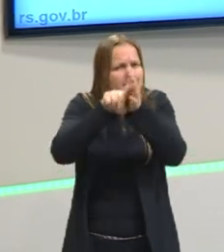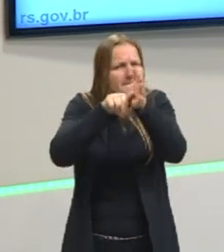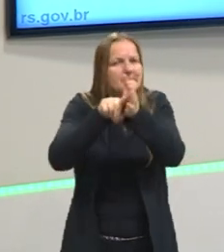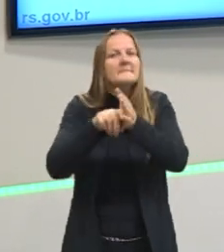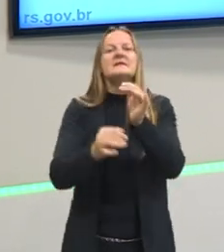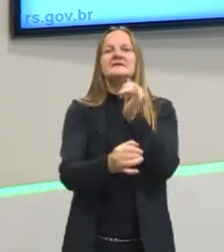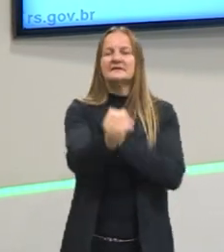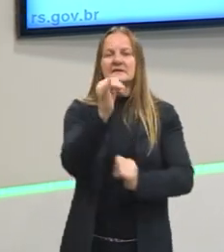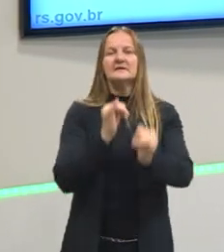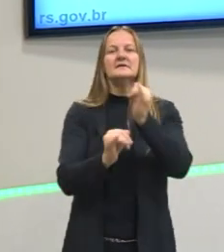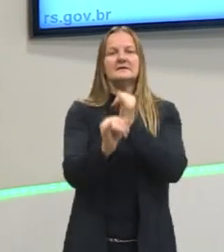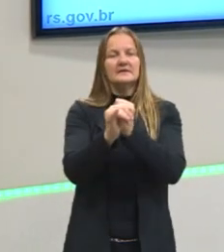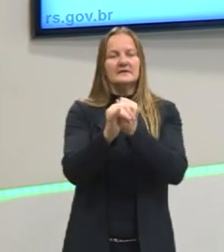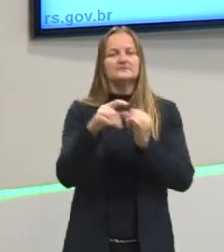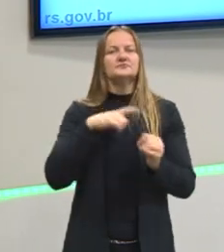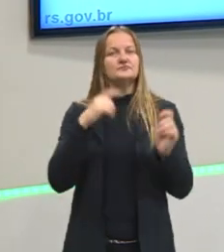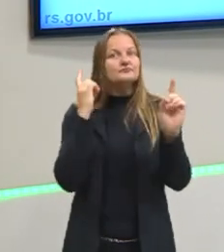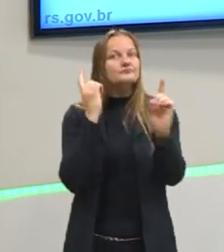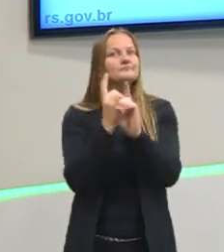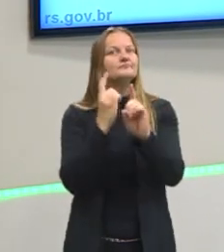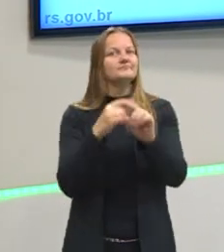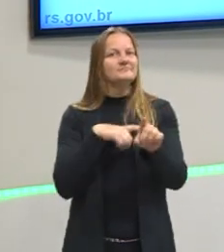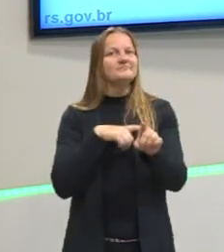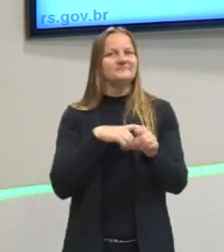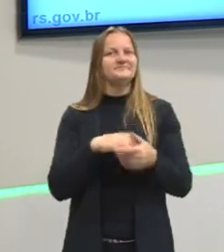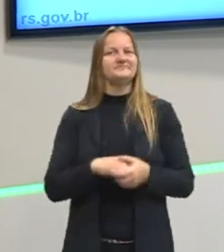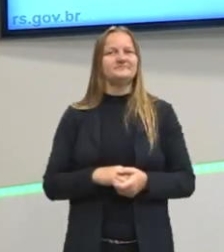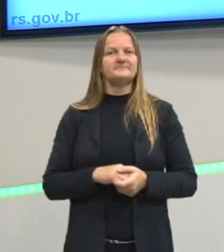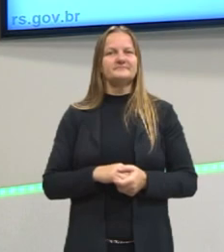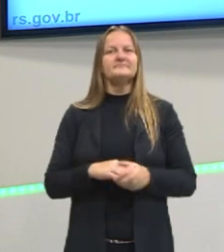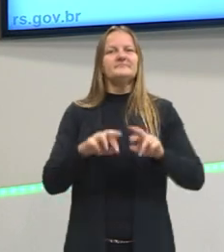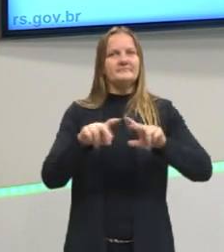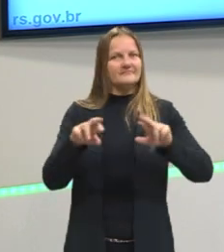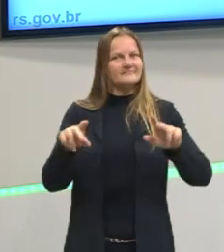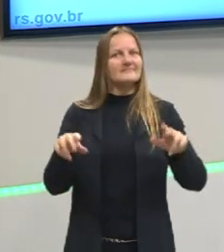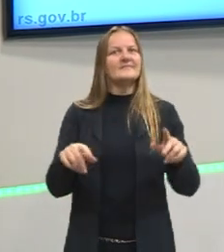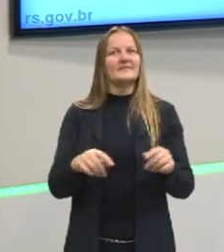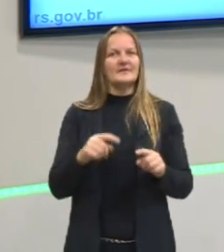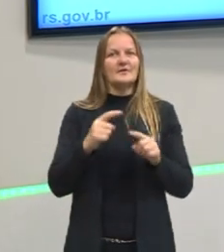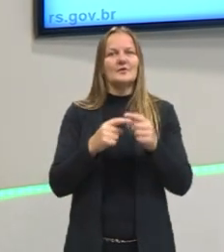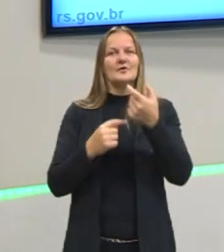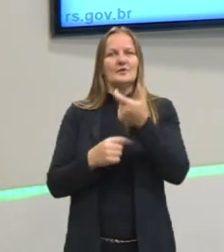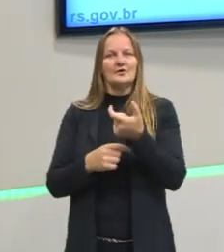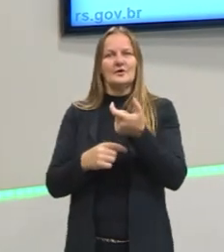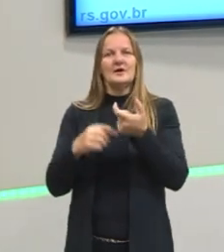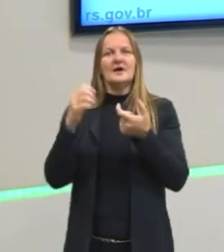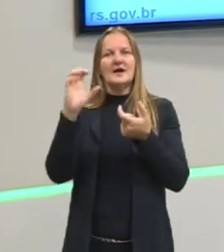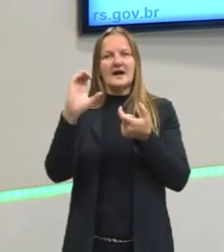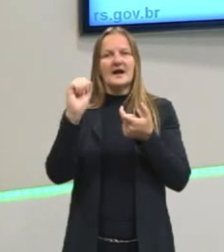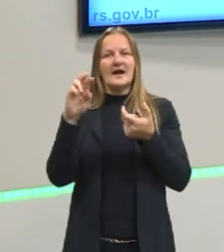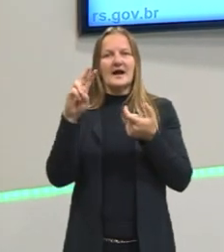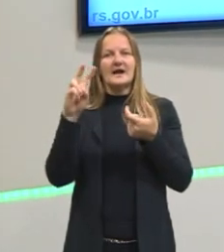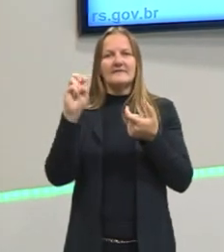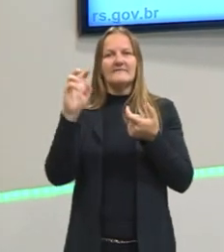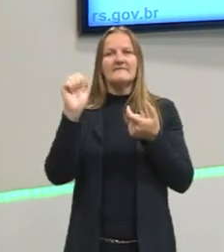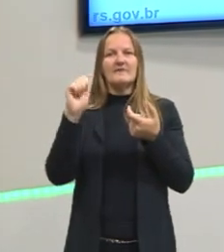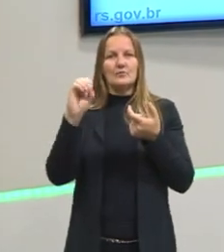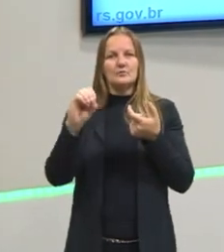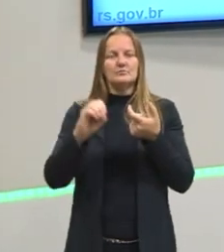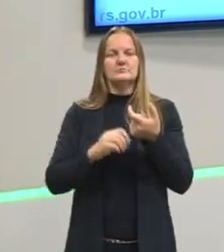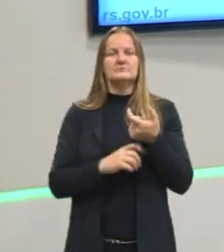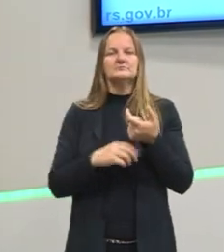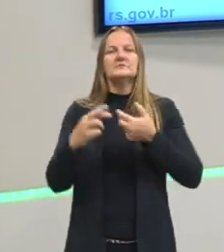internet como remover odores, vai aparecer, entre várias opções, o carvão ativado e ocorre através das